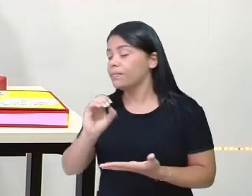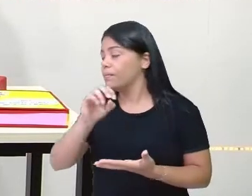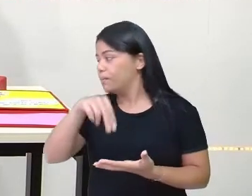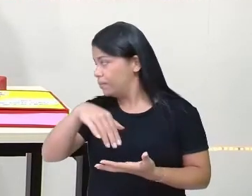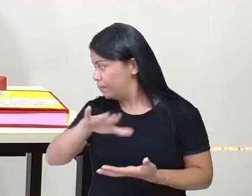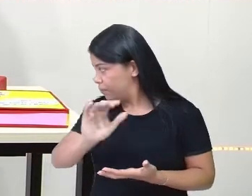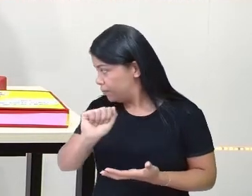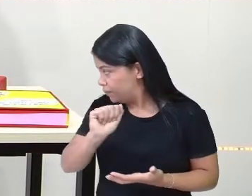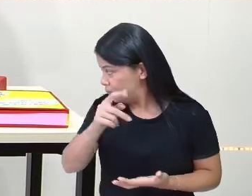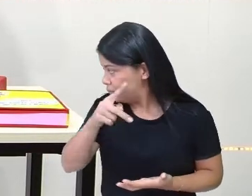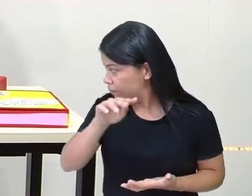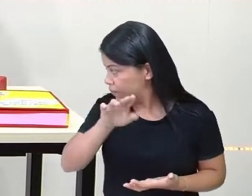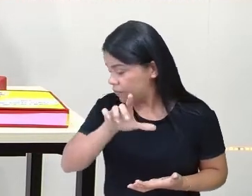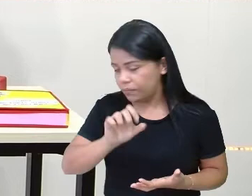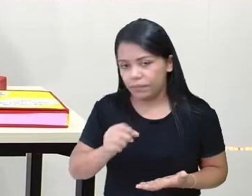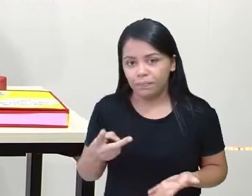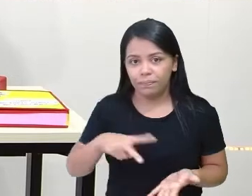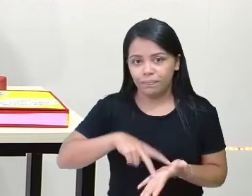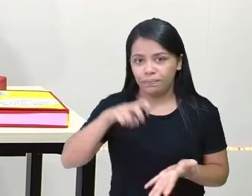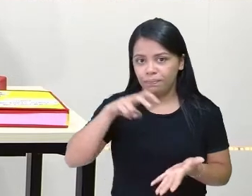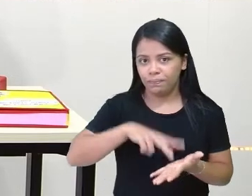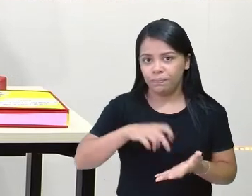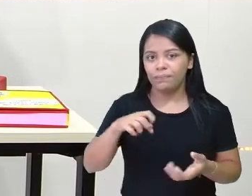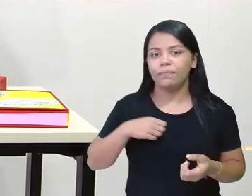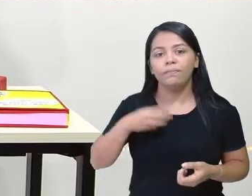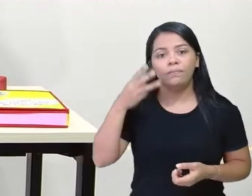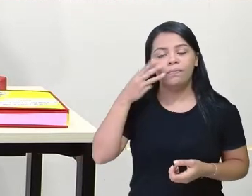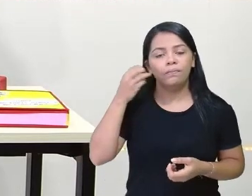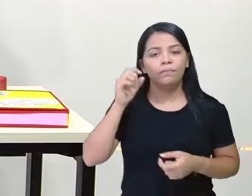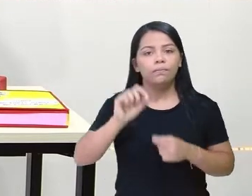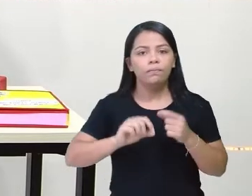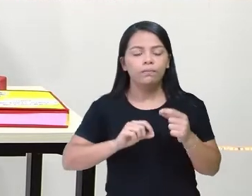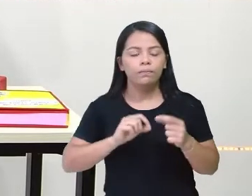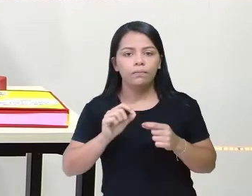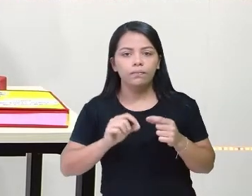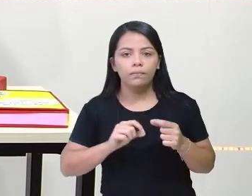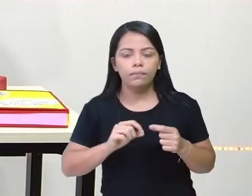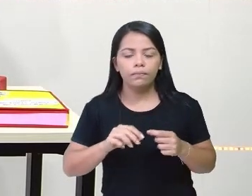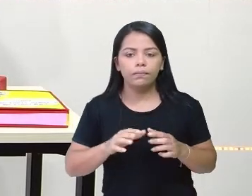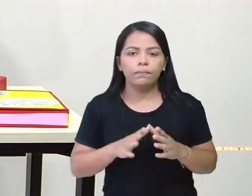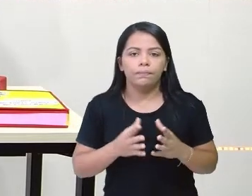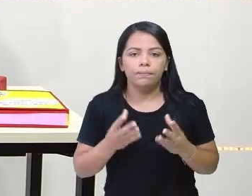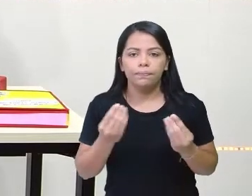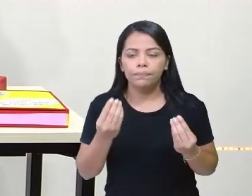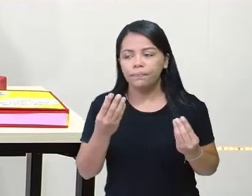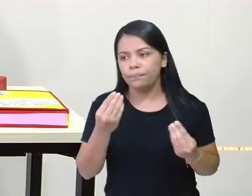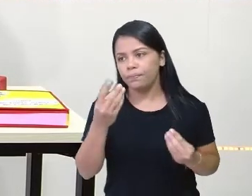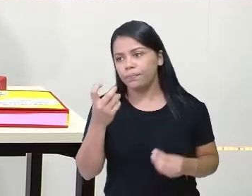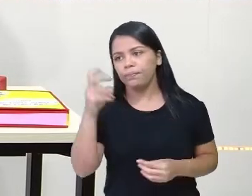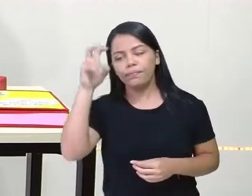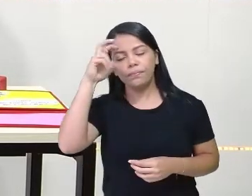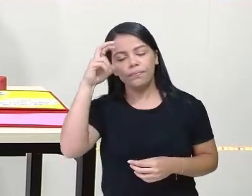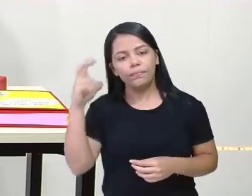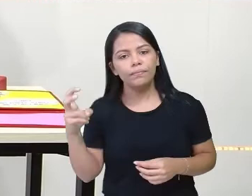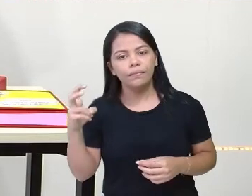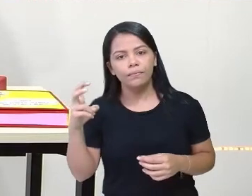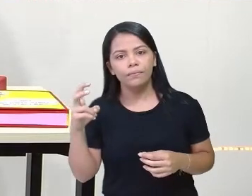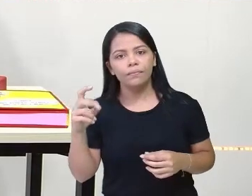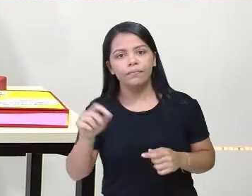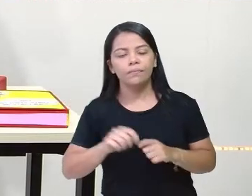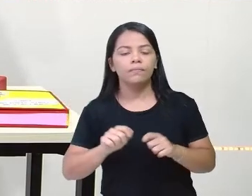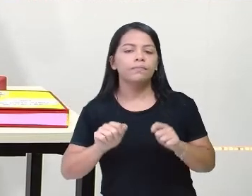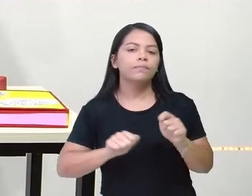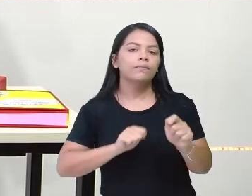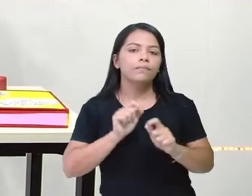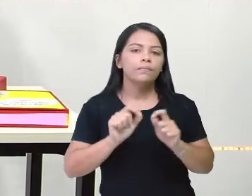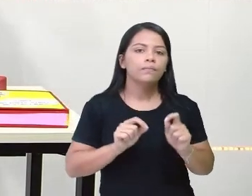pulou em cima do gato. Porém, o gato, que era muito esperto, deslizou e saiu. O gato